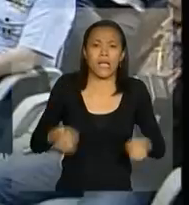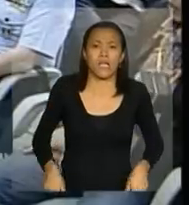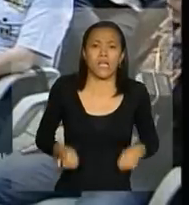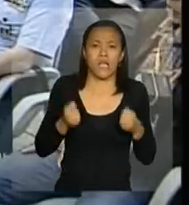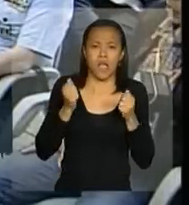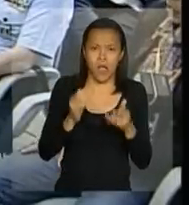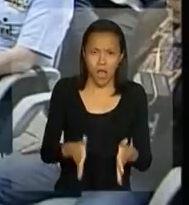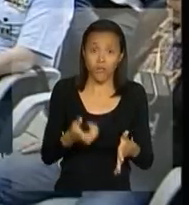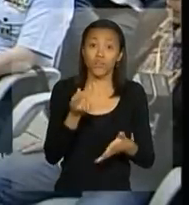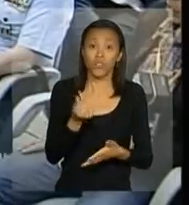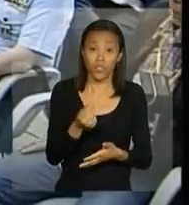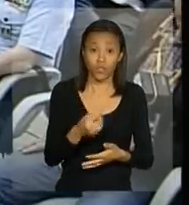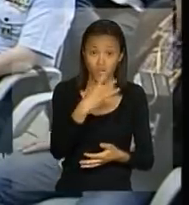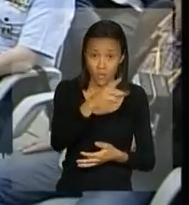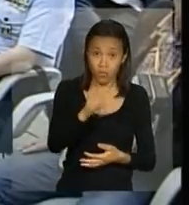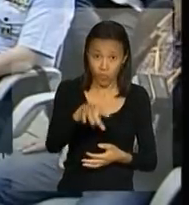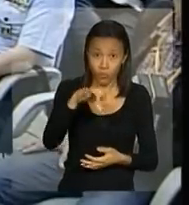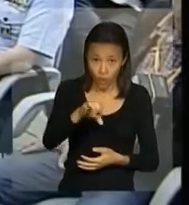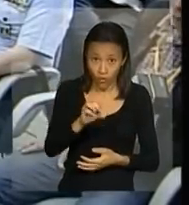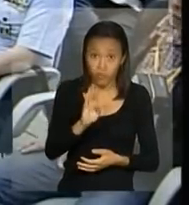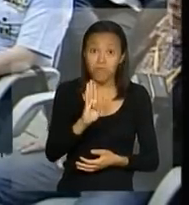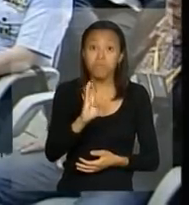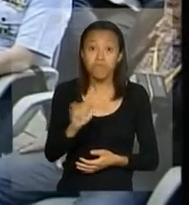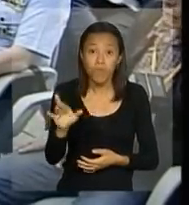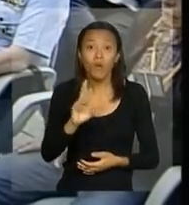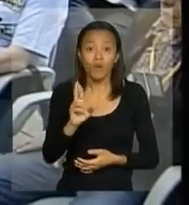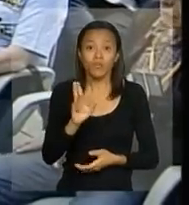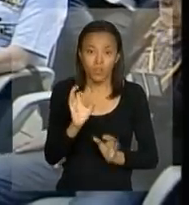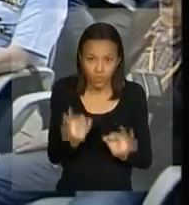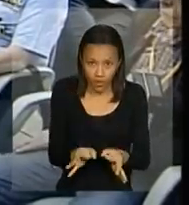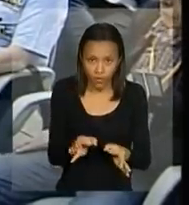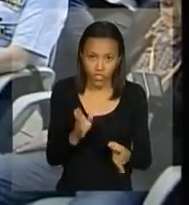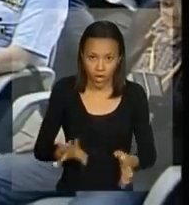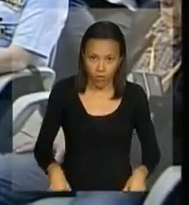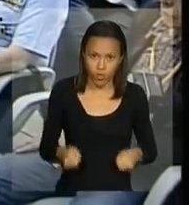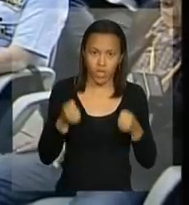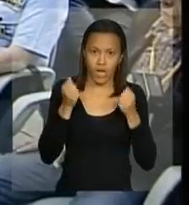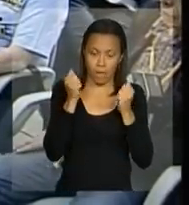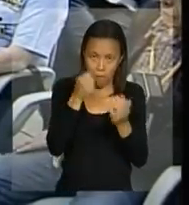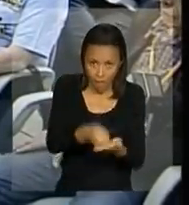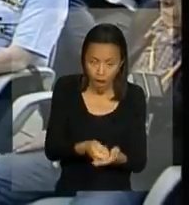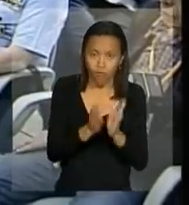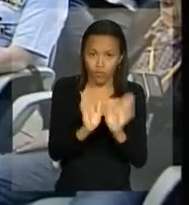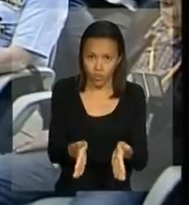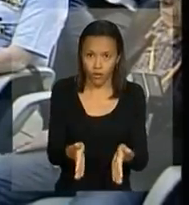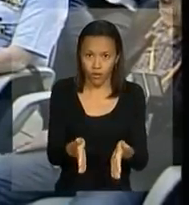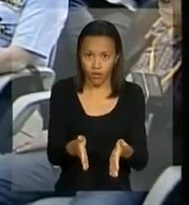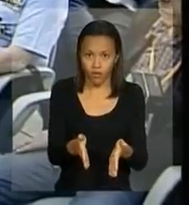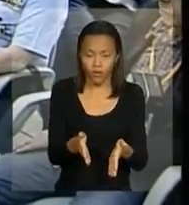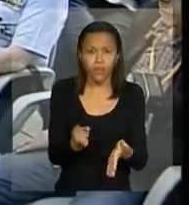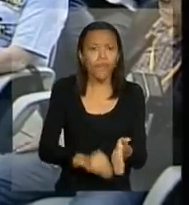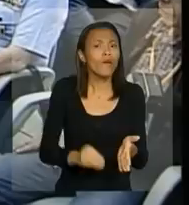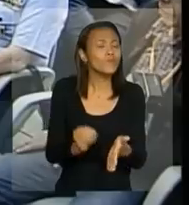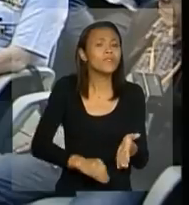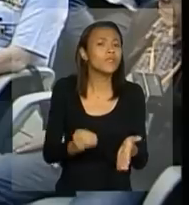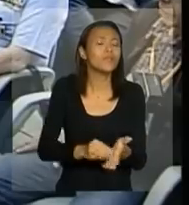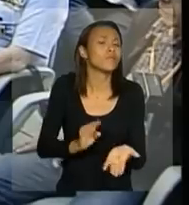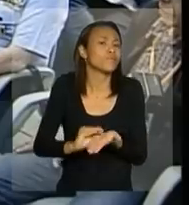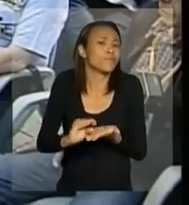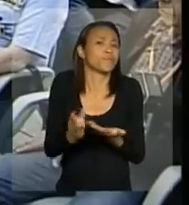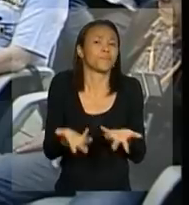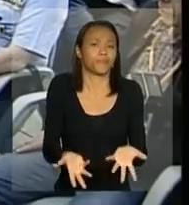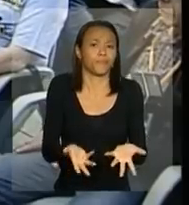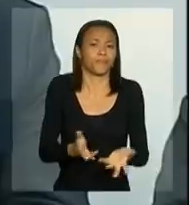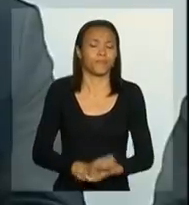,7 bilhões foi R$,9 bilhões, certo? Isso foi que foi gasto, foi o que foi pago. Está sobrando recurso, não ministro?